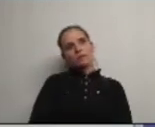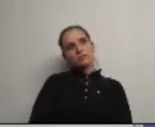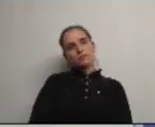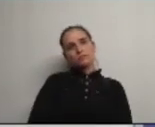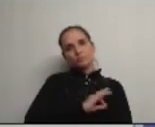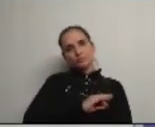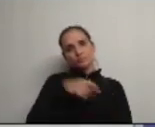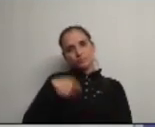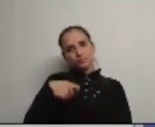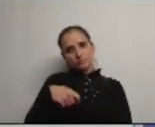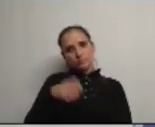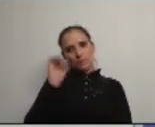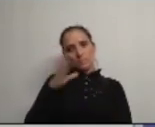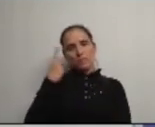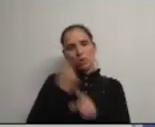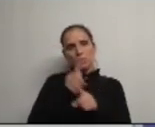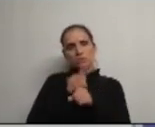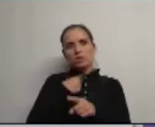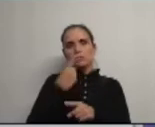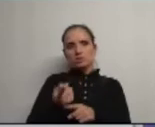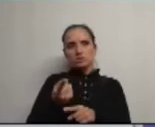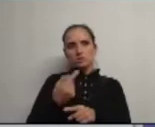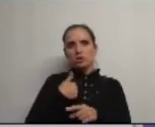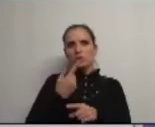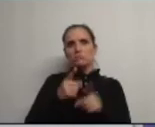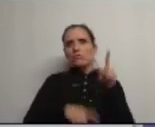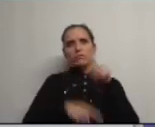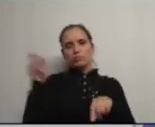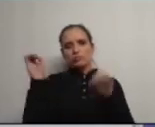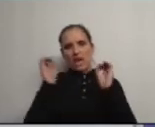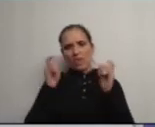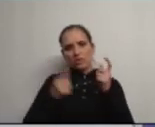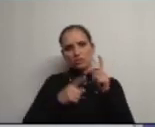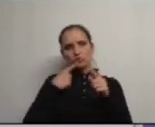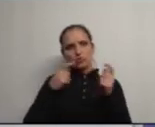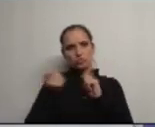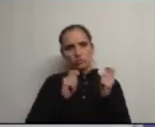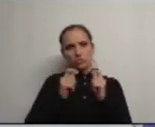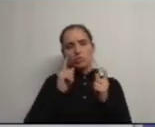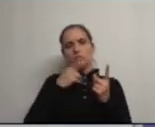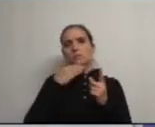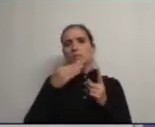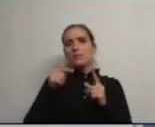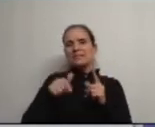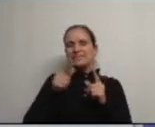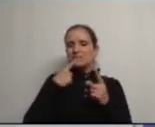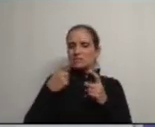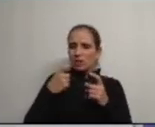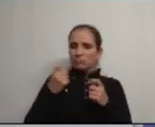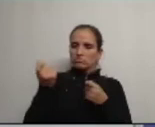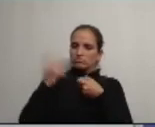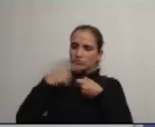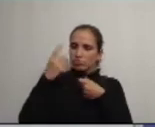Sr. Presidente a primeira coisa que lhe queremos dizer é que nós não fugimos a nenhuma discussão e o que se lhe pede é que esta questão da